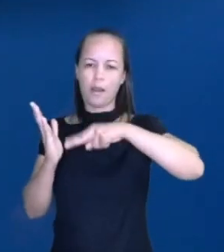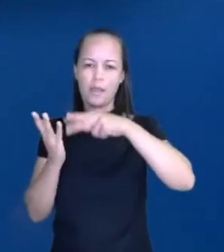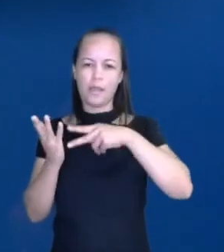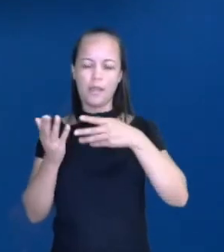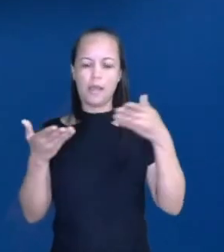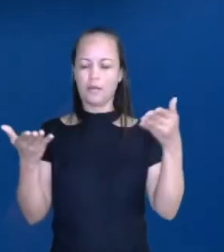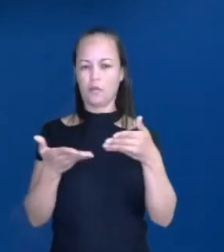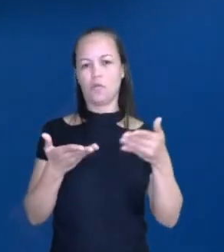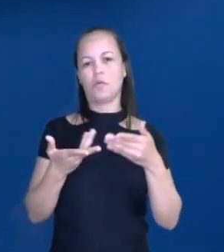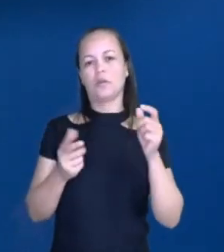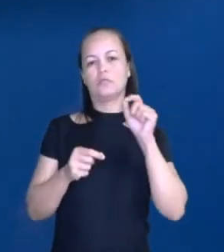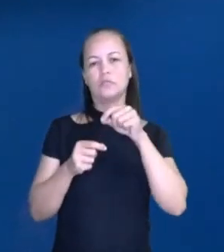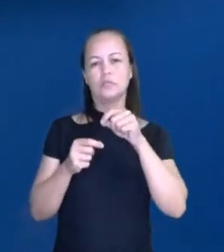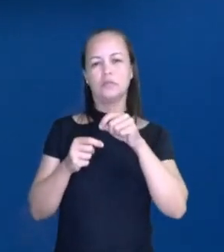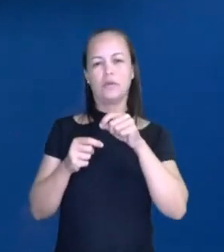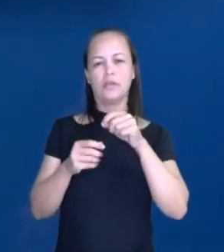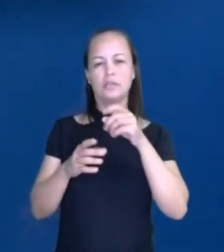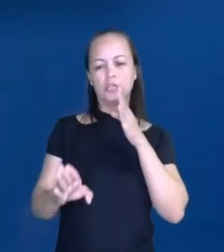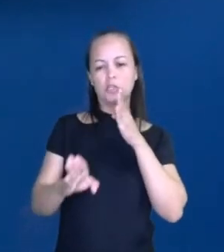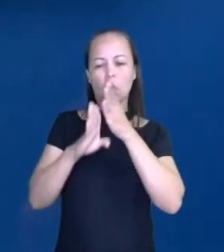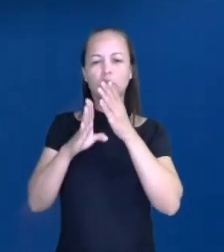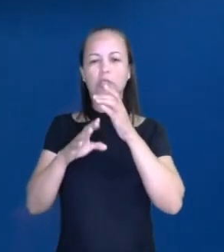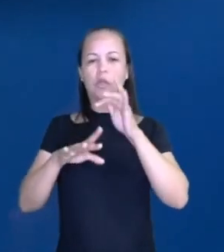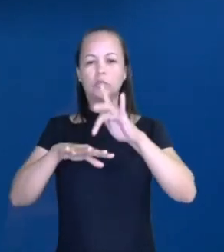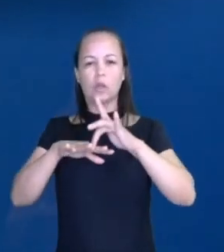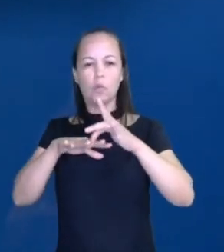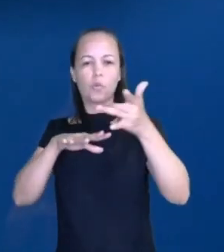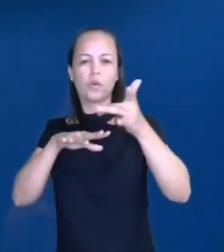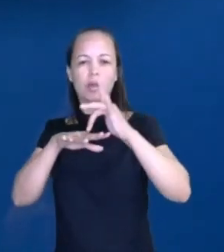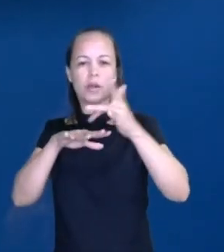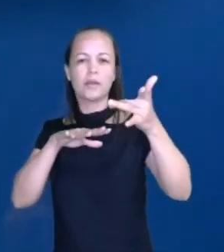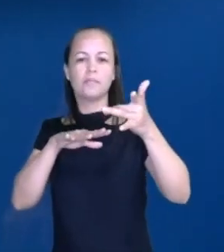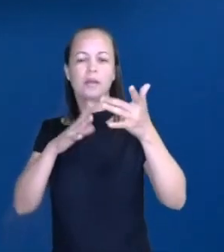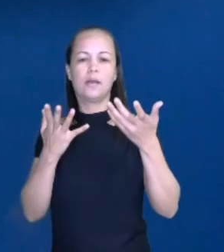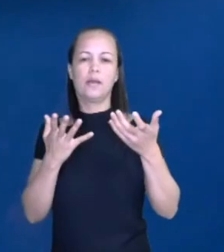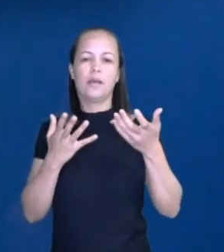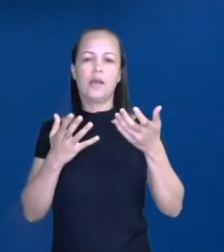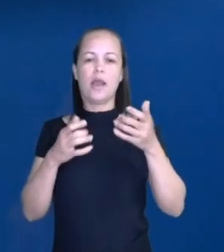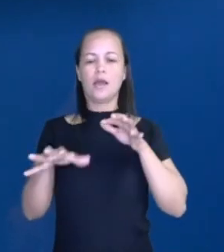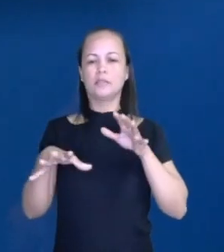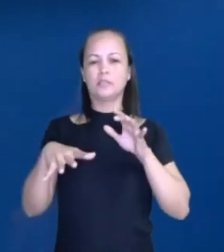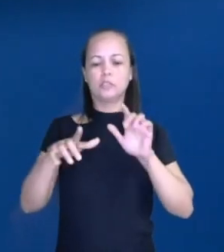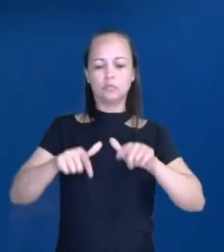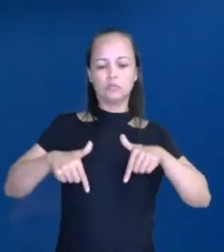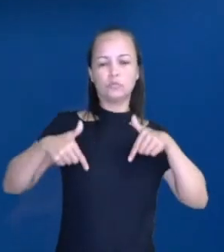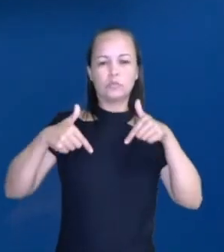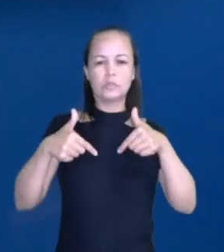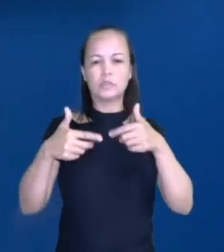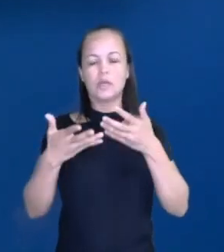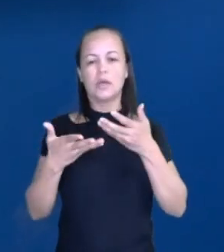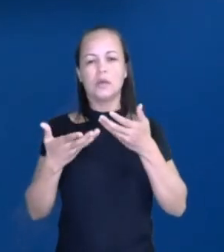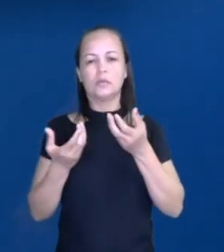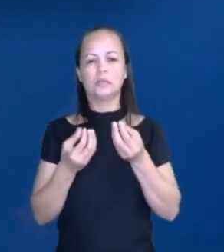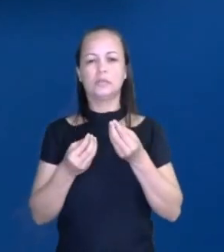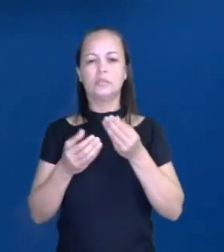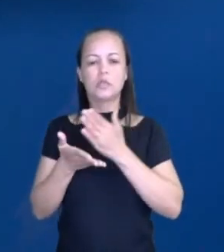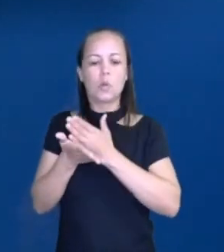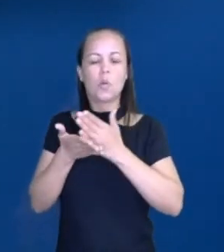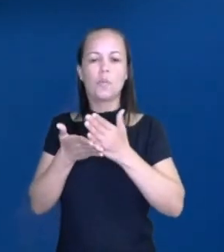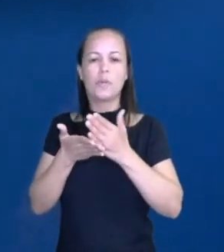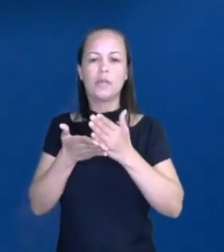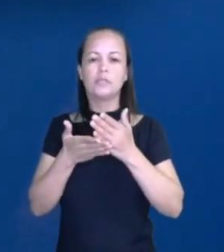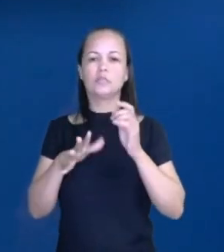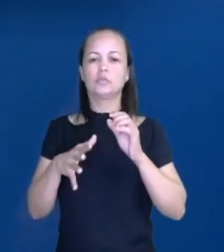onde é que está o clímax, onde é que está a situação inicial, onde é que está o teu desenvolvimento e onde é que está o teu